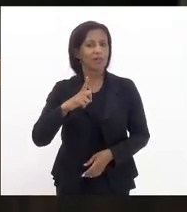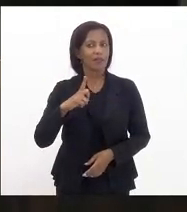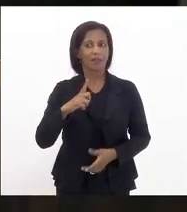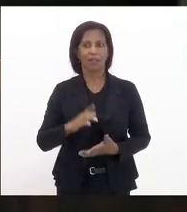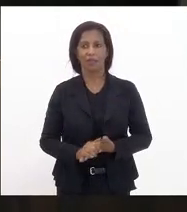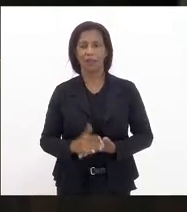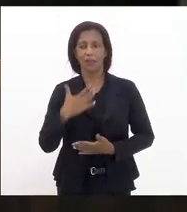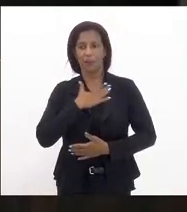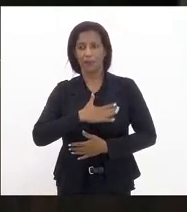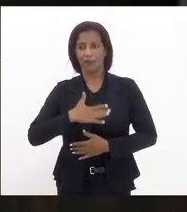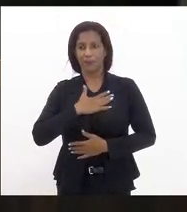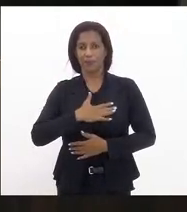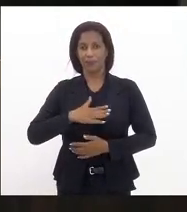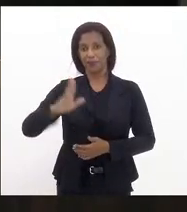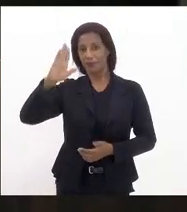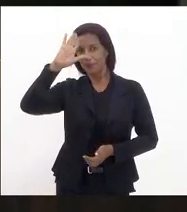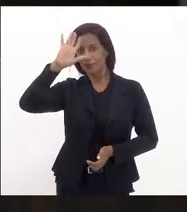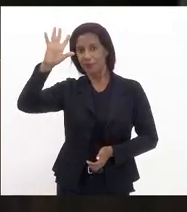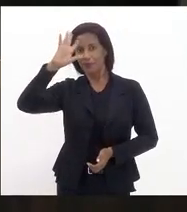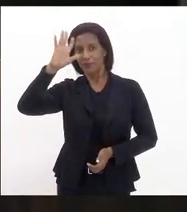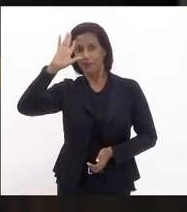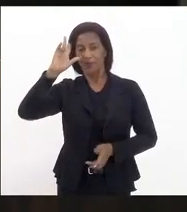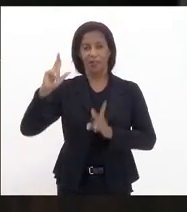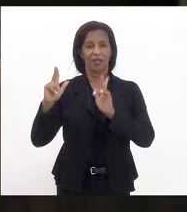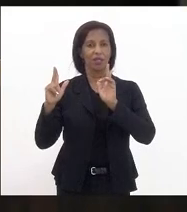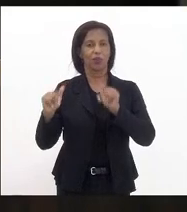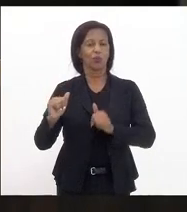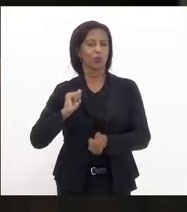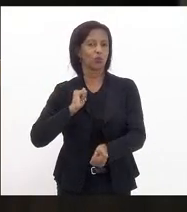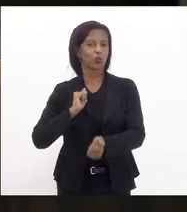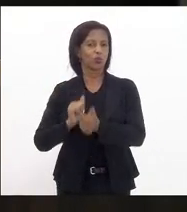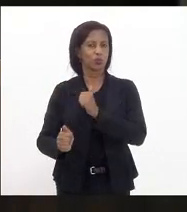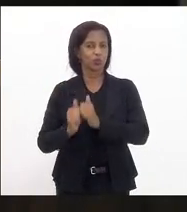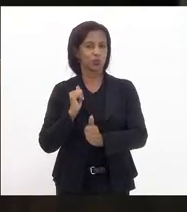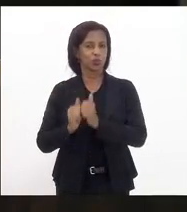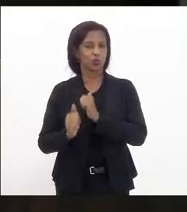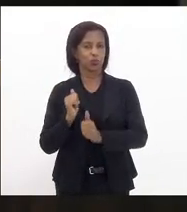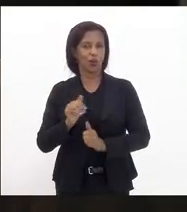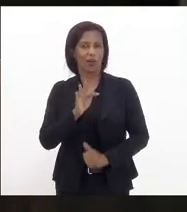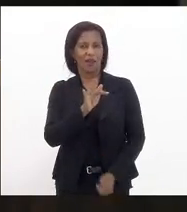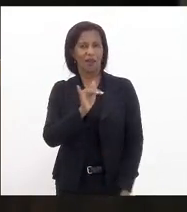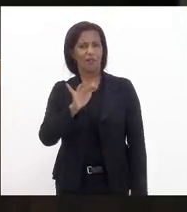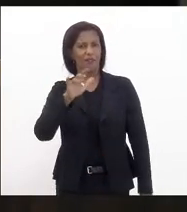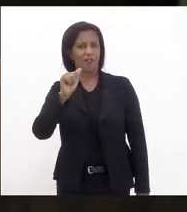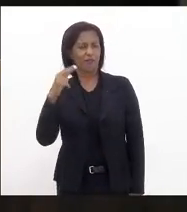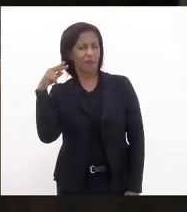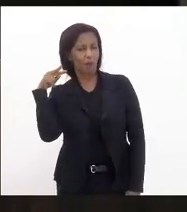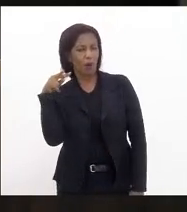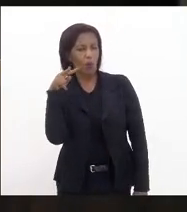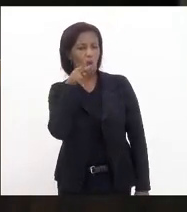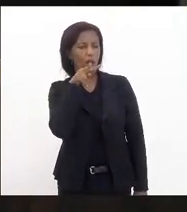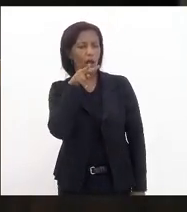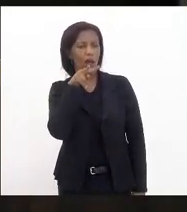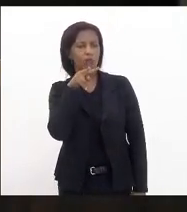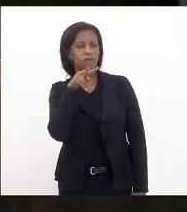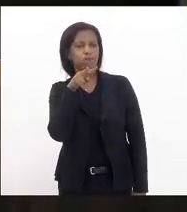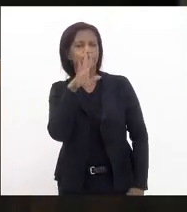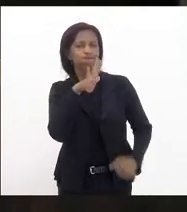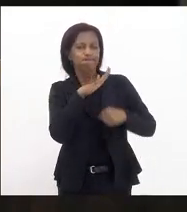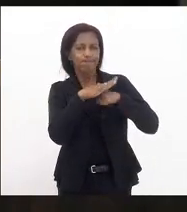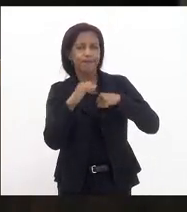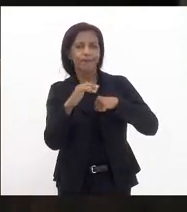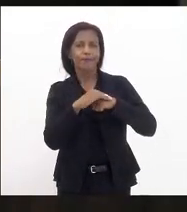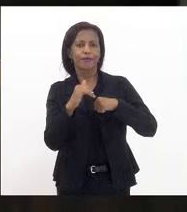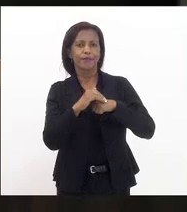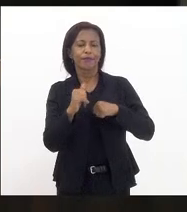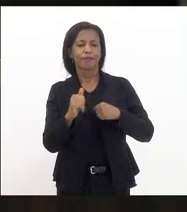o prazer de poder sonhar como todo jogador a FIFA precisa dar um olhar de carinho